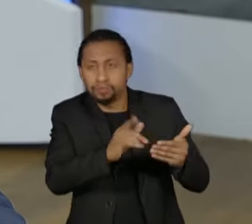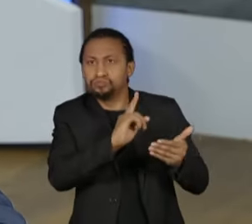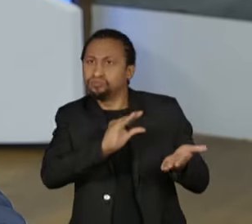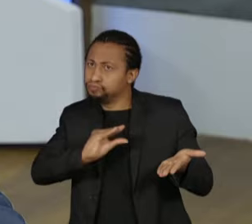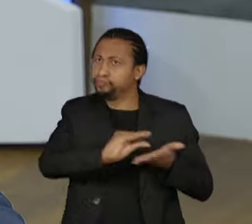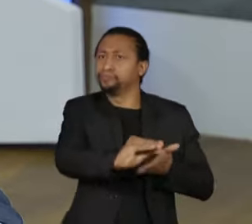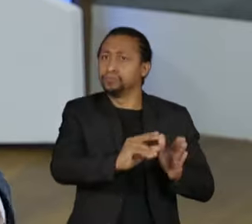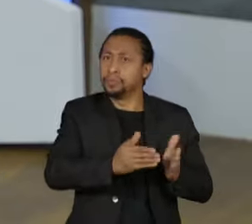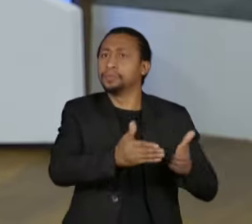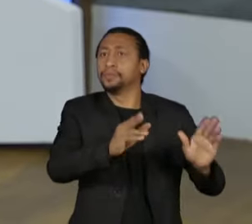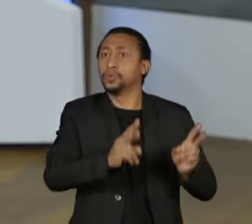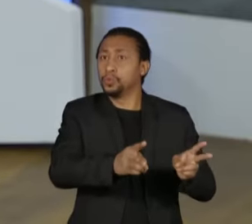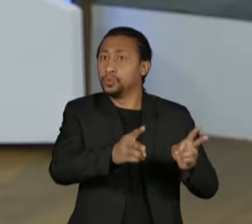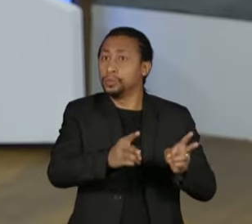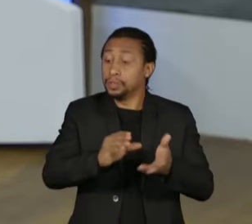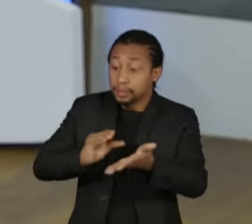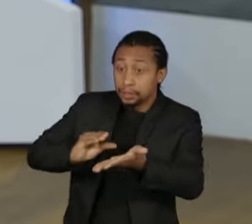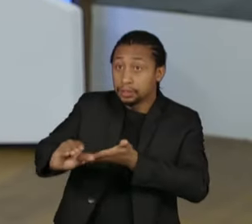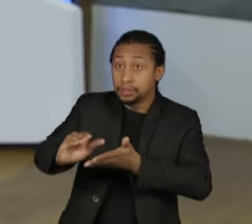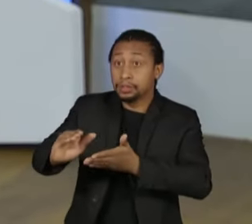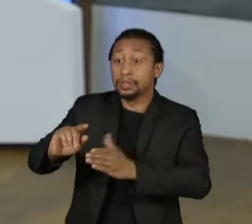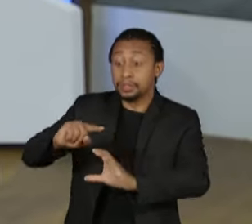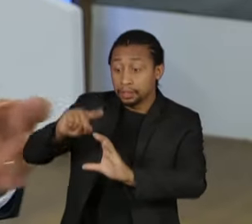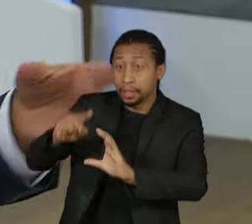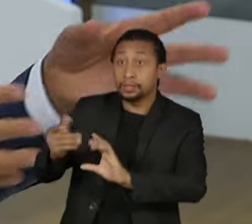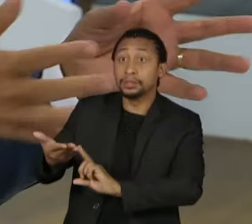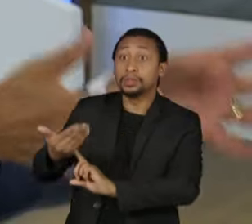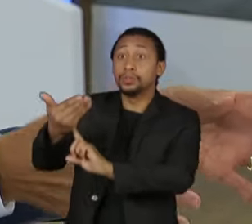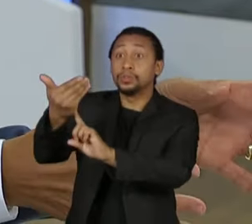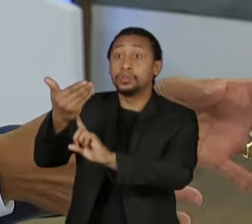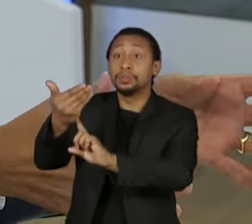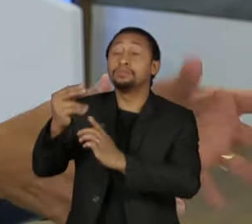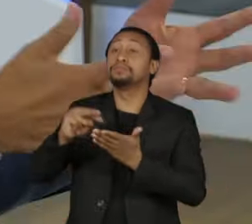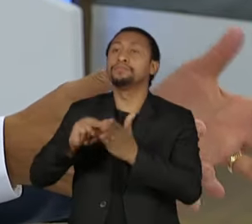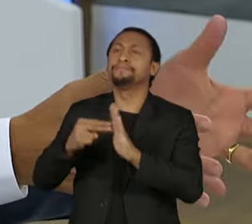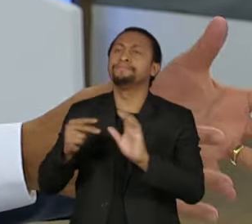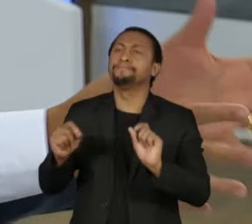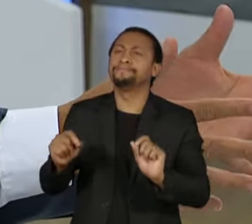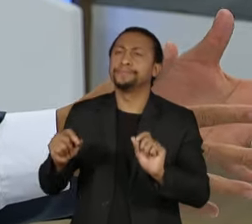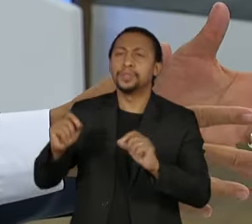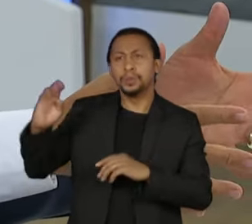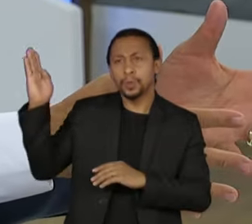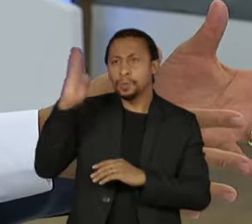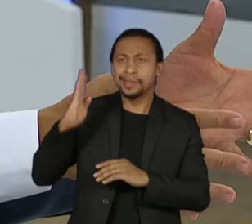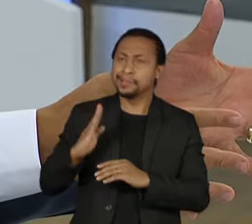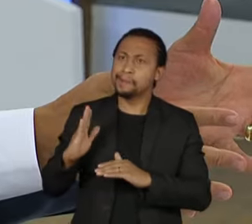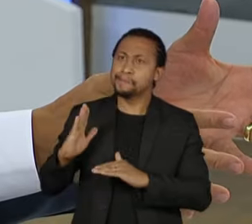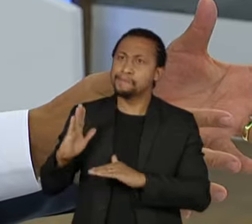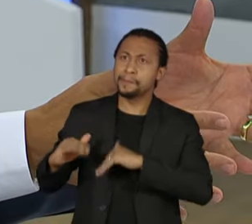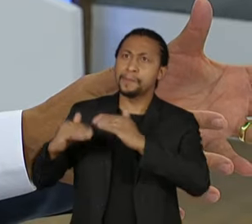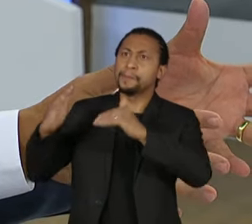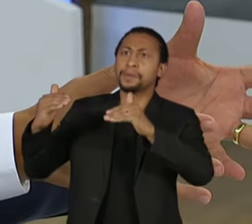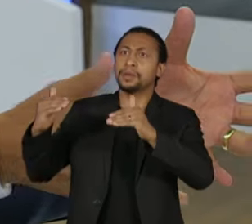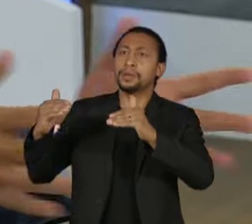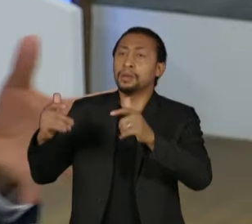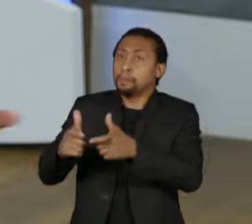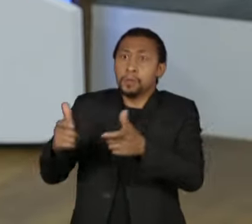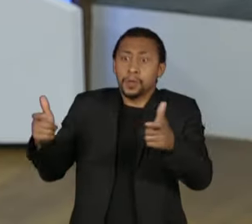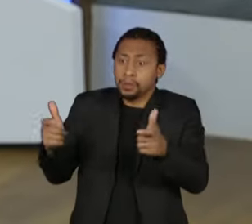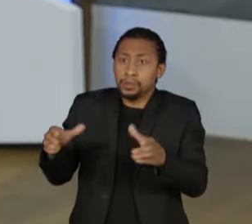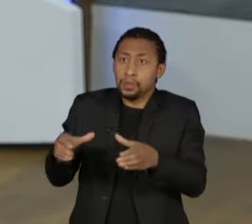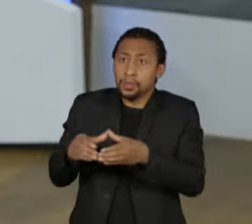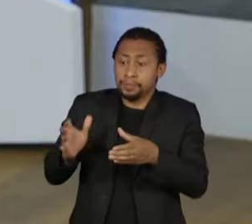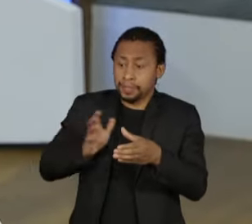tecnologia, você está cuidando aqui de colocar o Brasil, é classe média que muitas vezes está estudando ali,